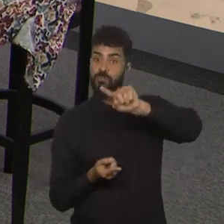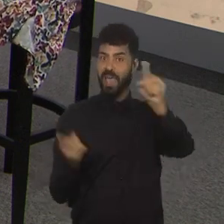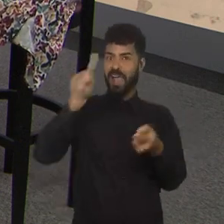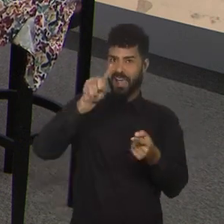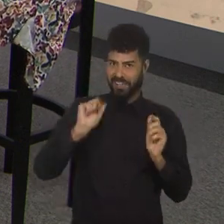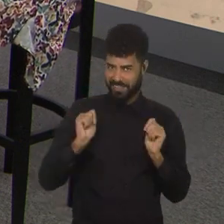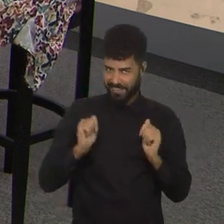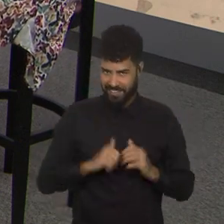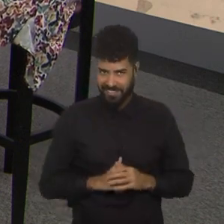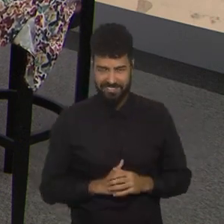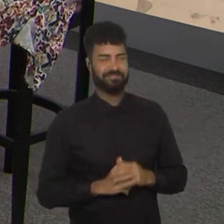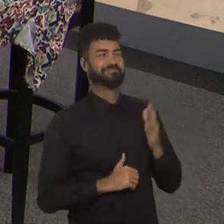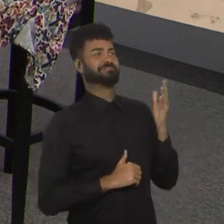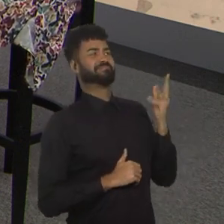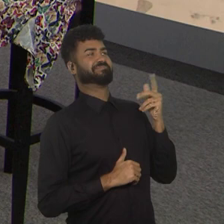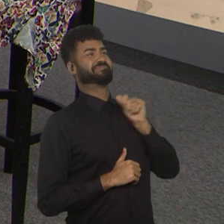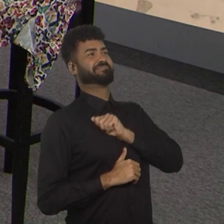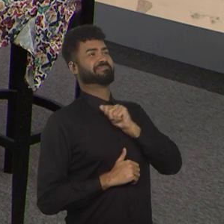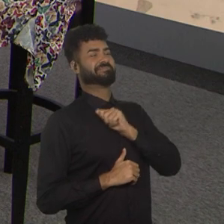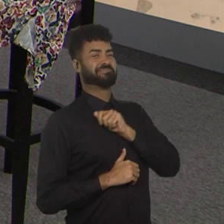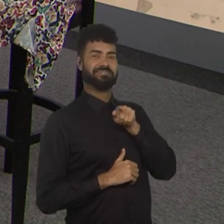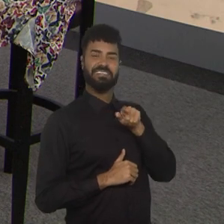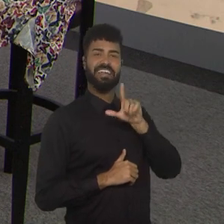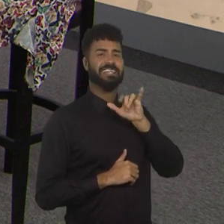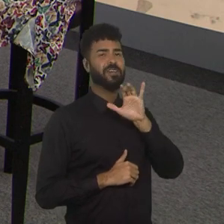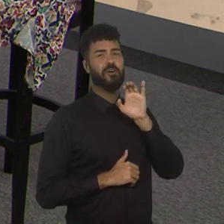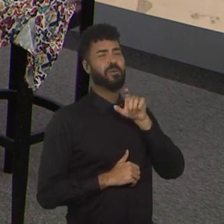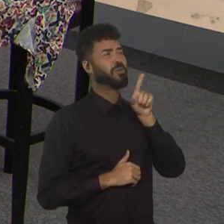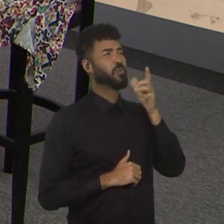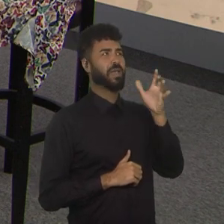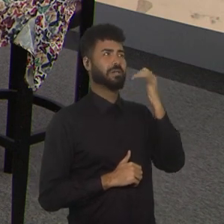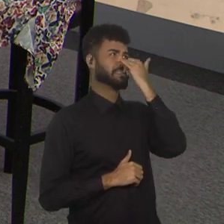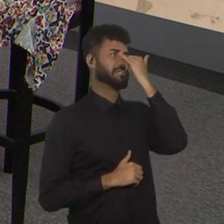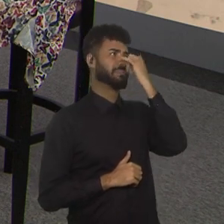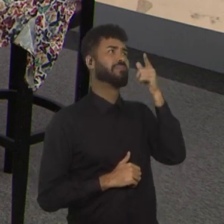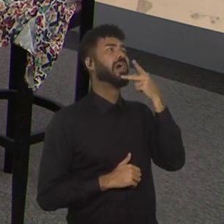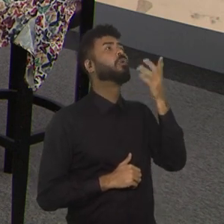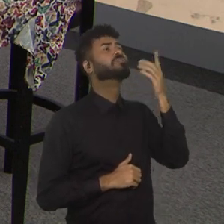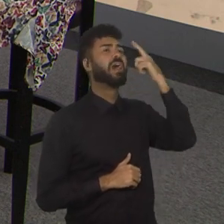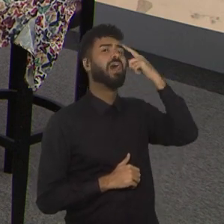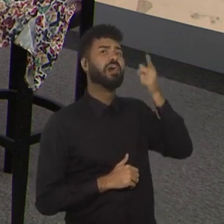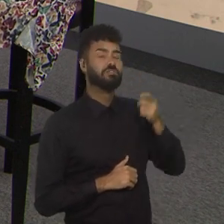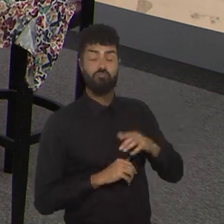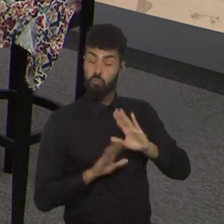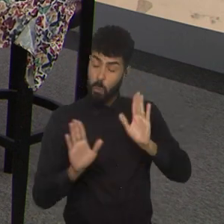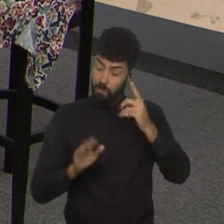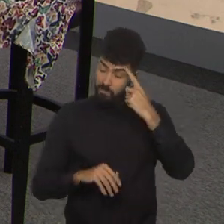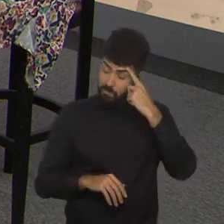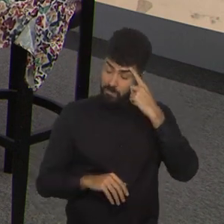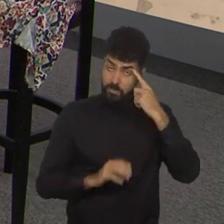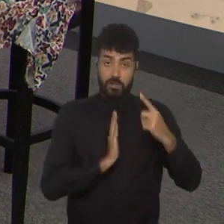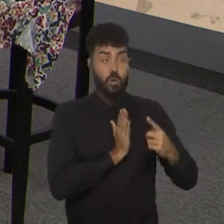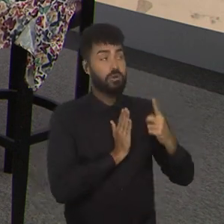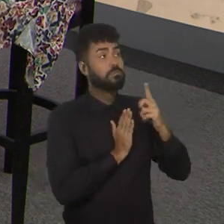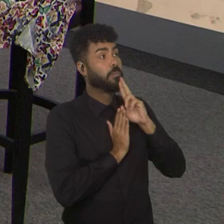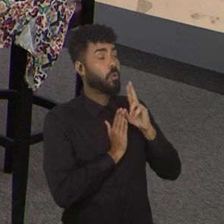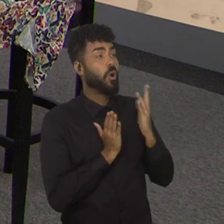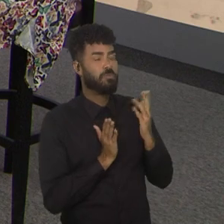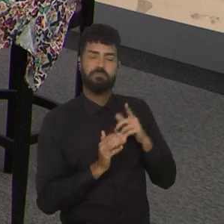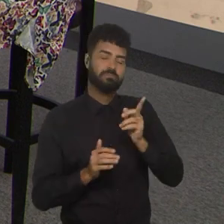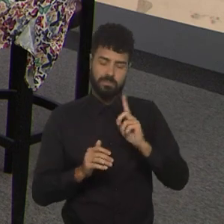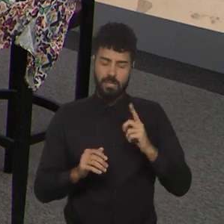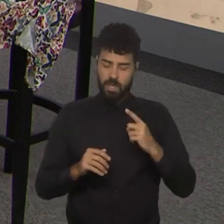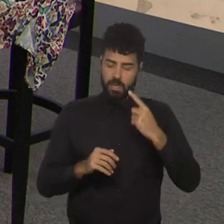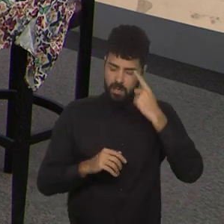Lincoln, eu não quero esse Zebra, conta pra mim. pensando com a razão, ou com o coração, tem as duas